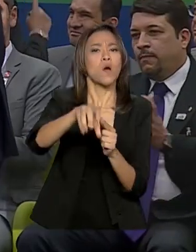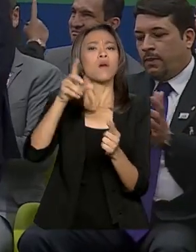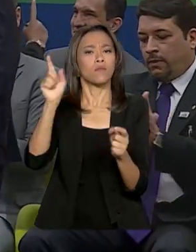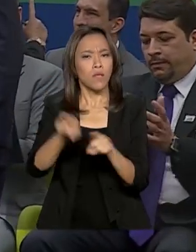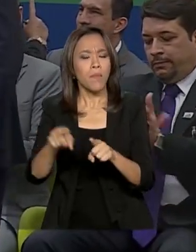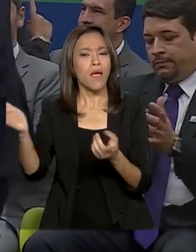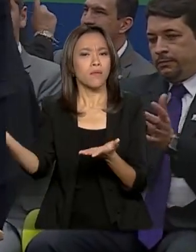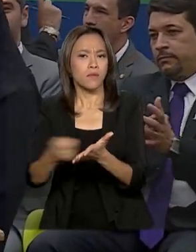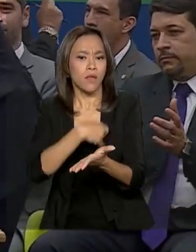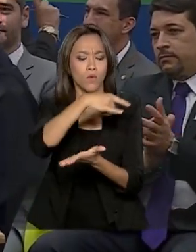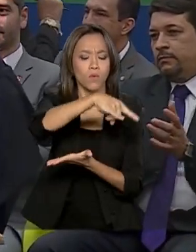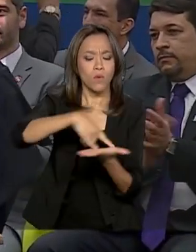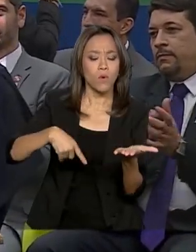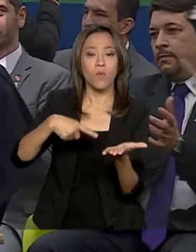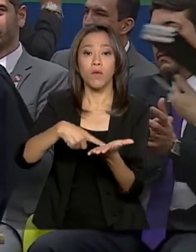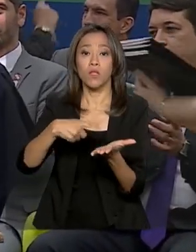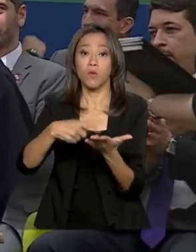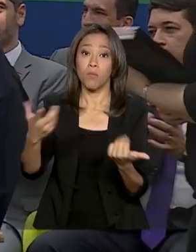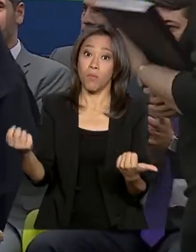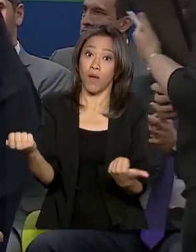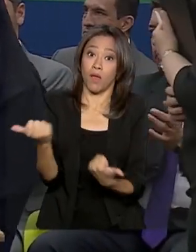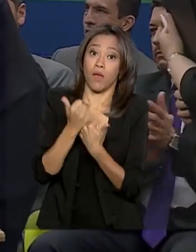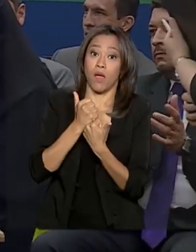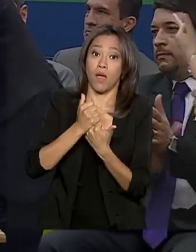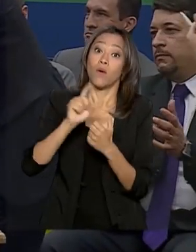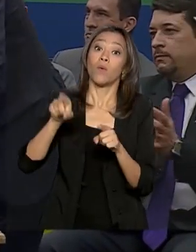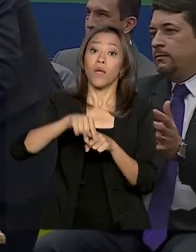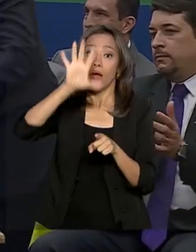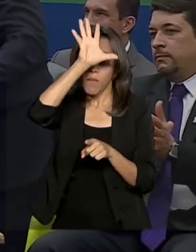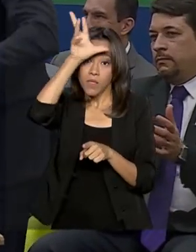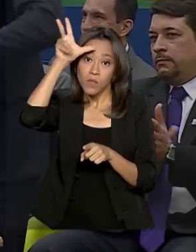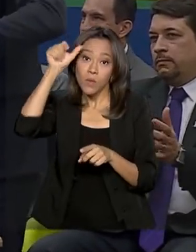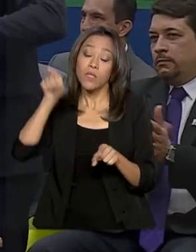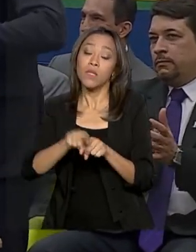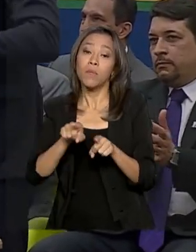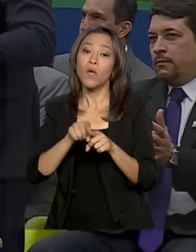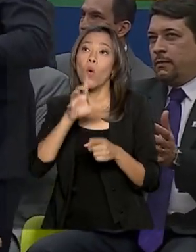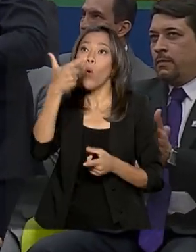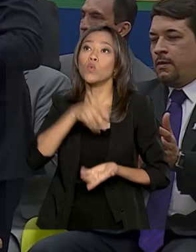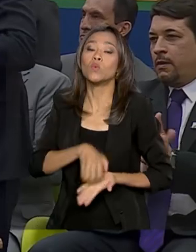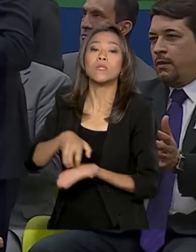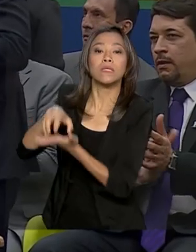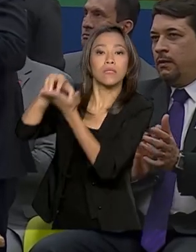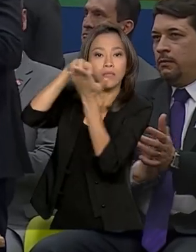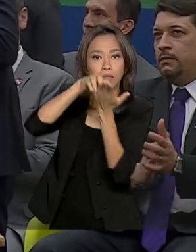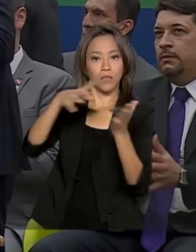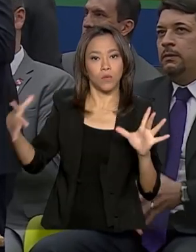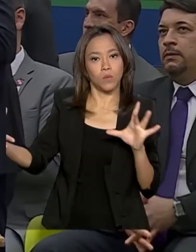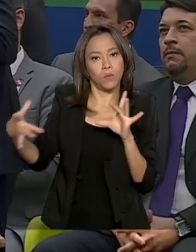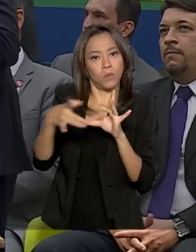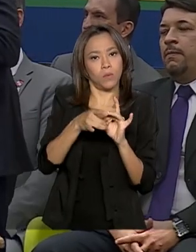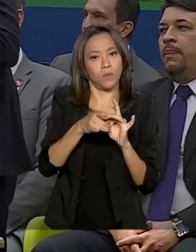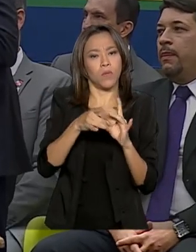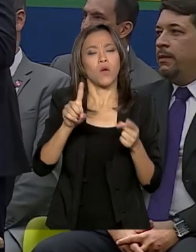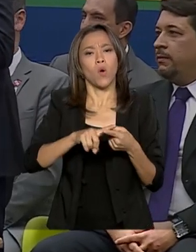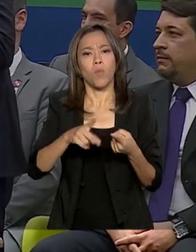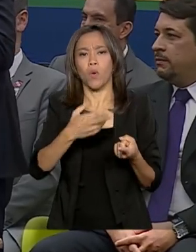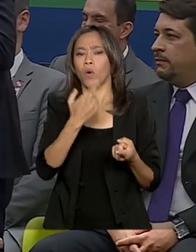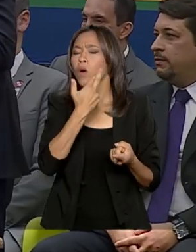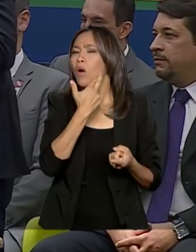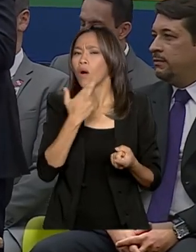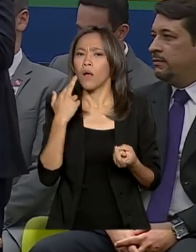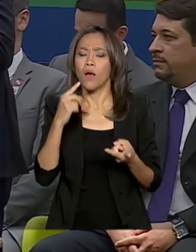técnica para unir o Amazonas com os outros centros, bem como interligar ações policiais com Roraima,